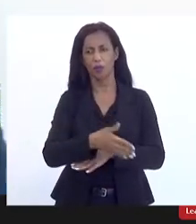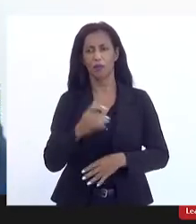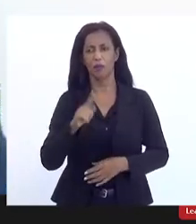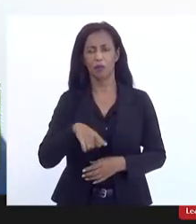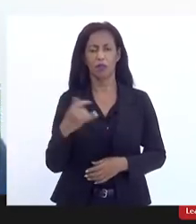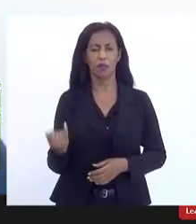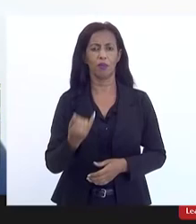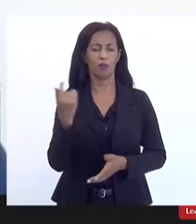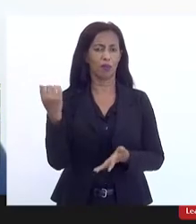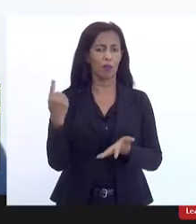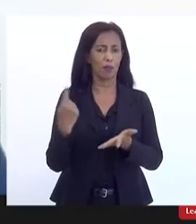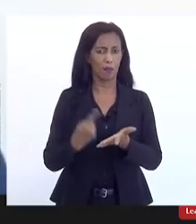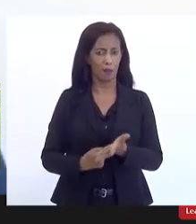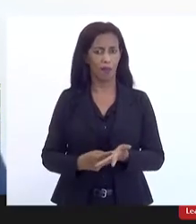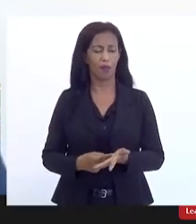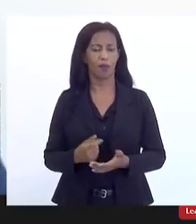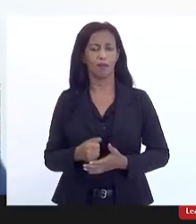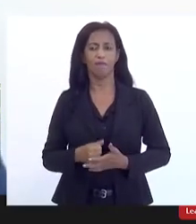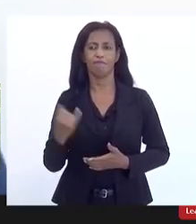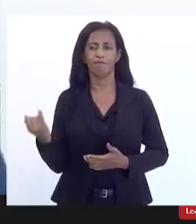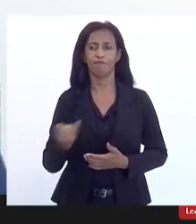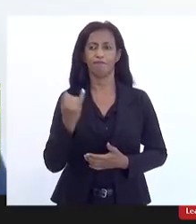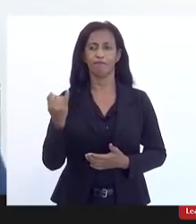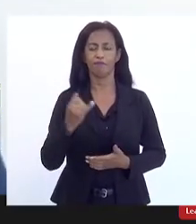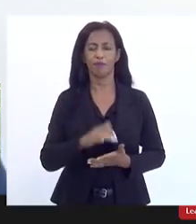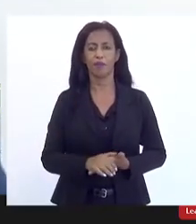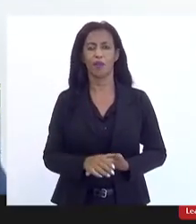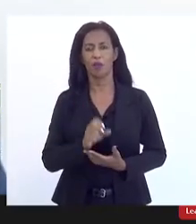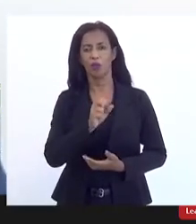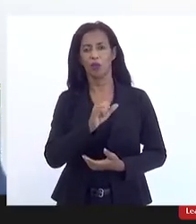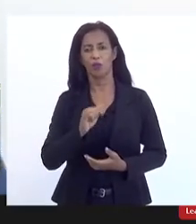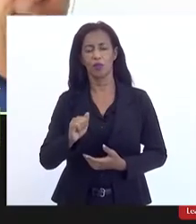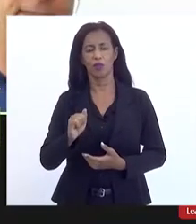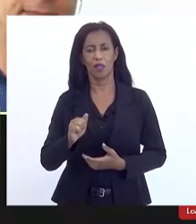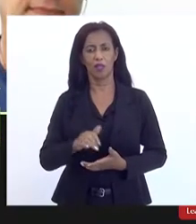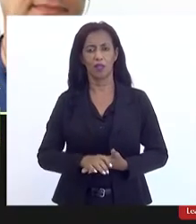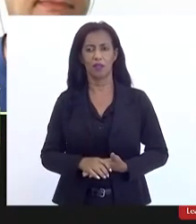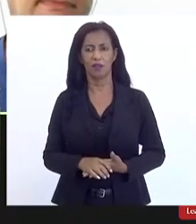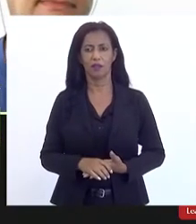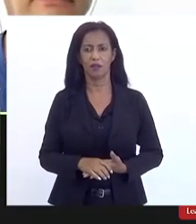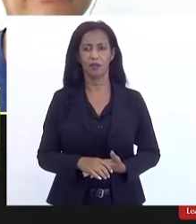importante a gente marcar o papel e a importância do SAI de Volta Redonda nesse processo